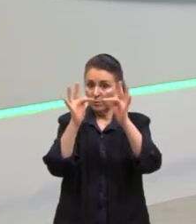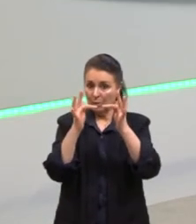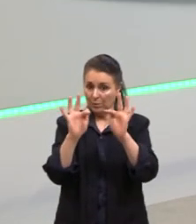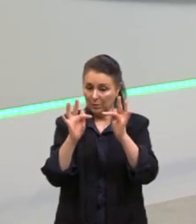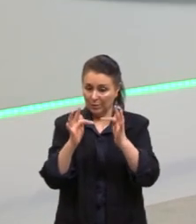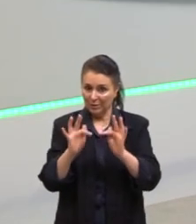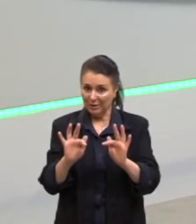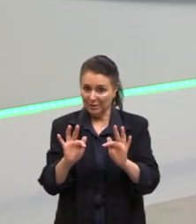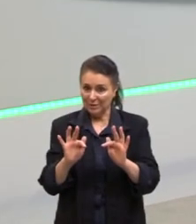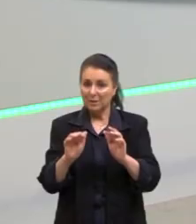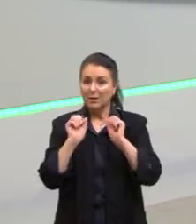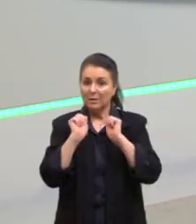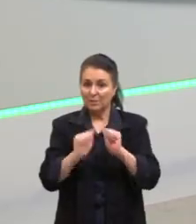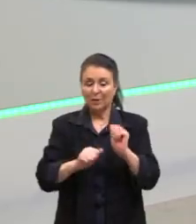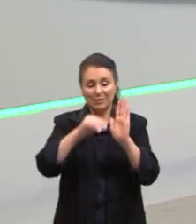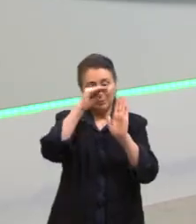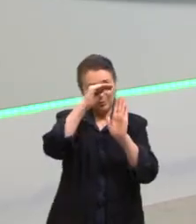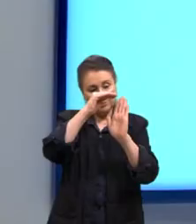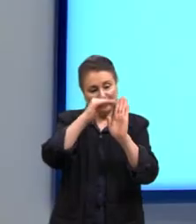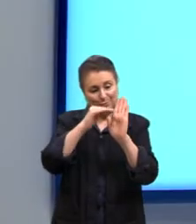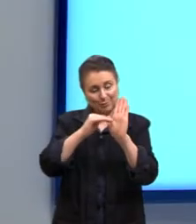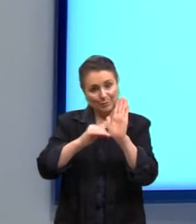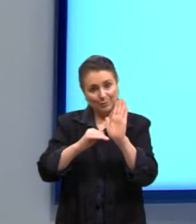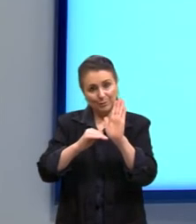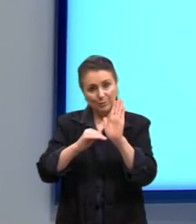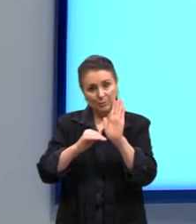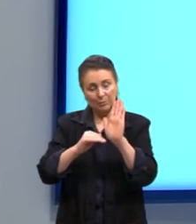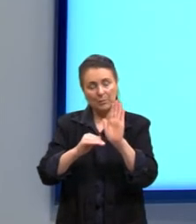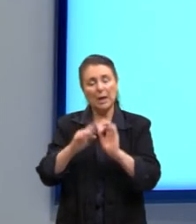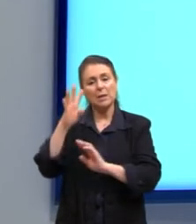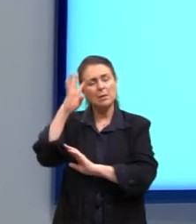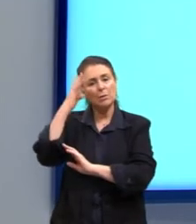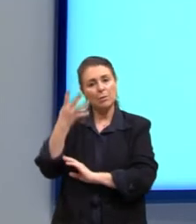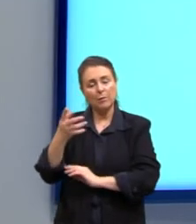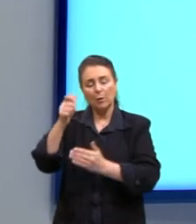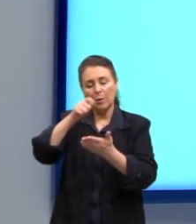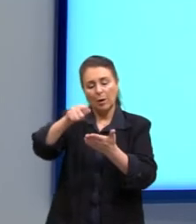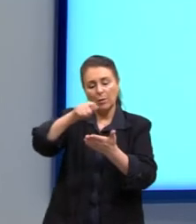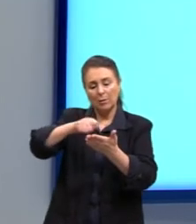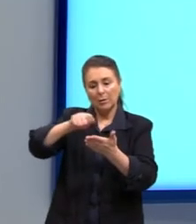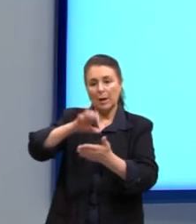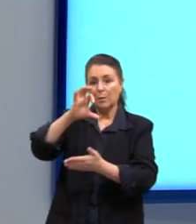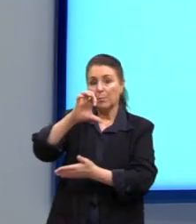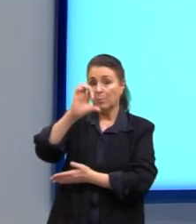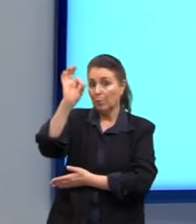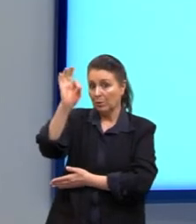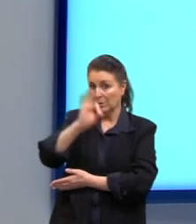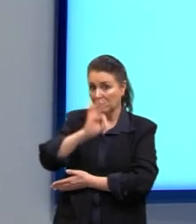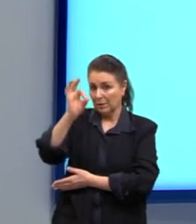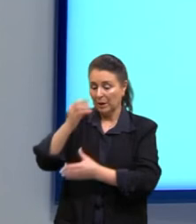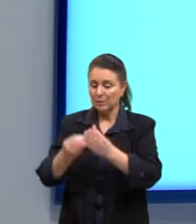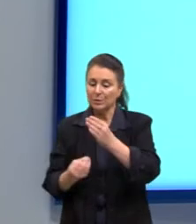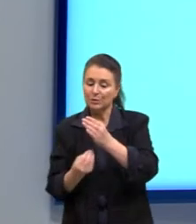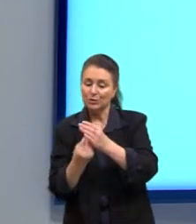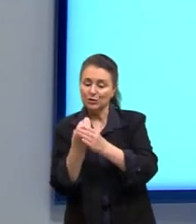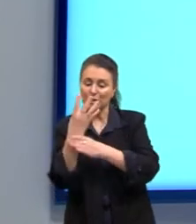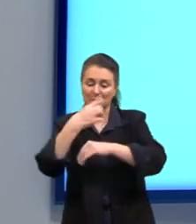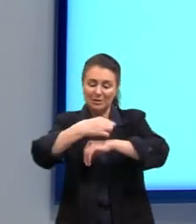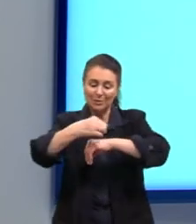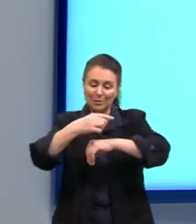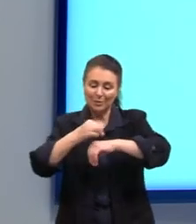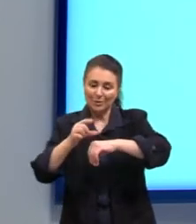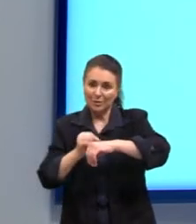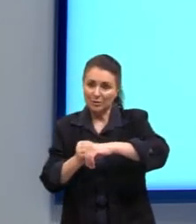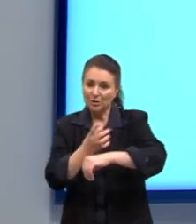eles podem listar. Eles decidiram anotar a porcentagem de germinação das sementes de cada